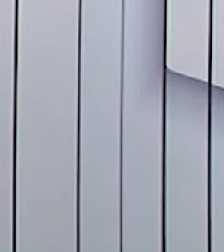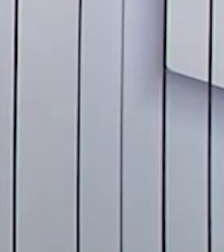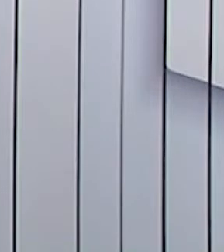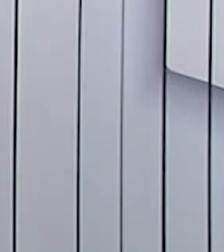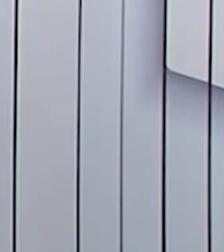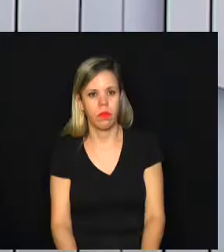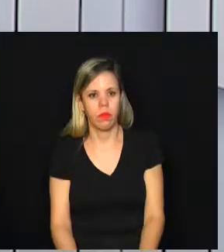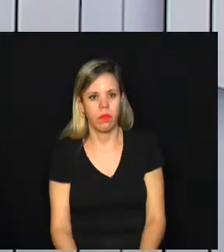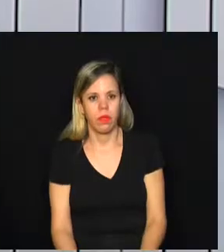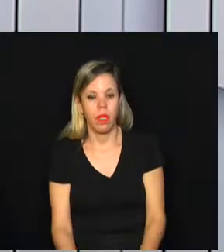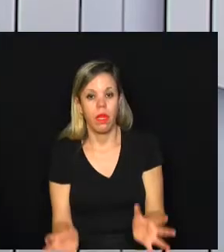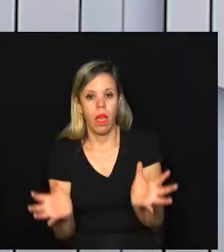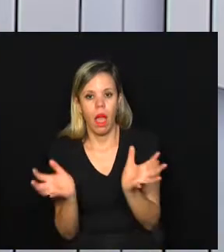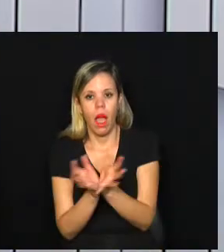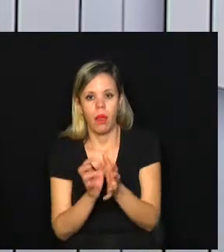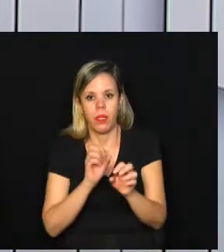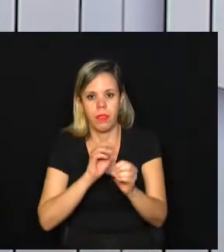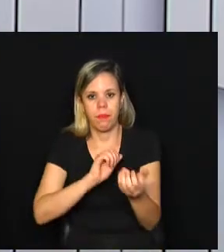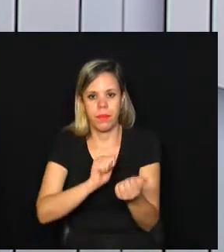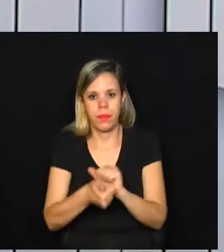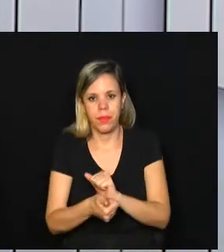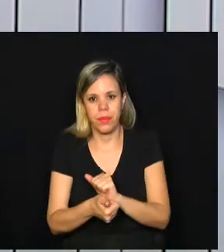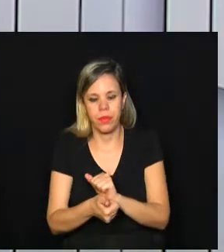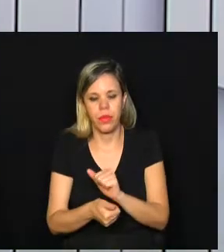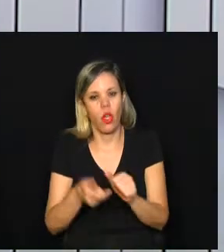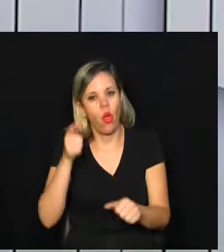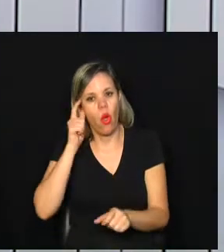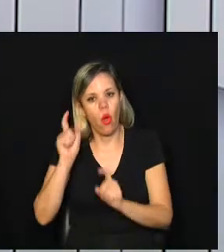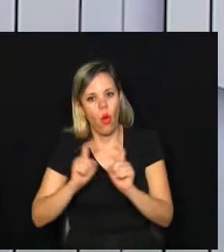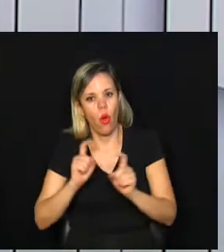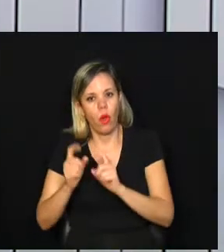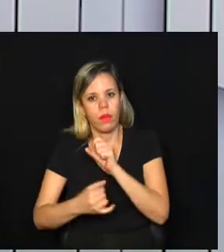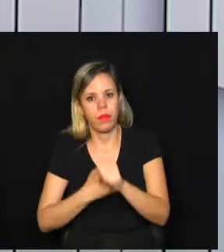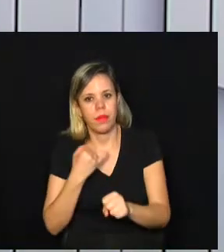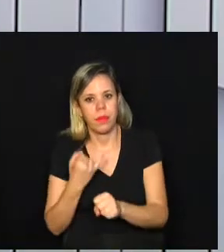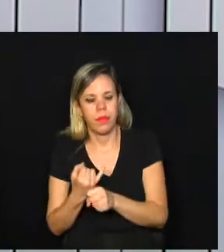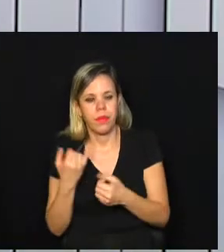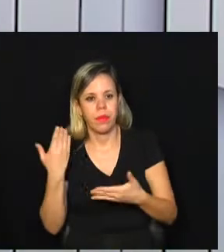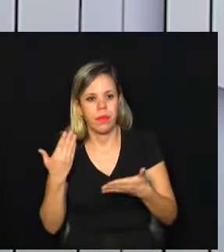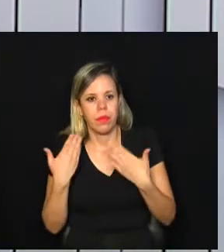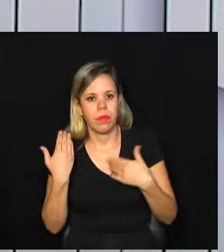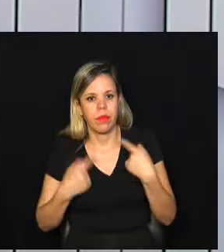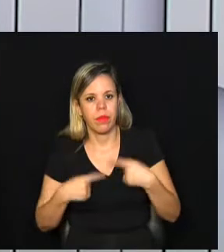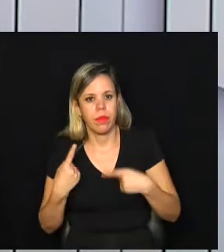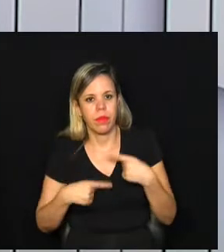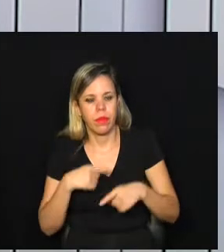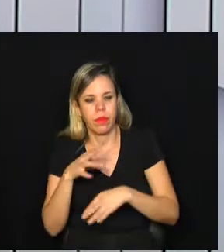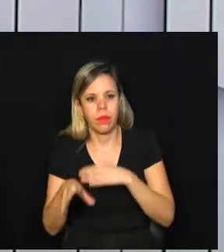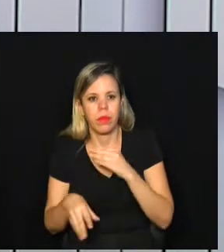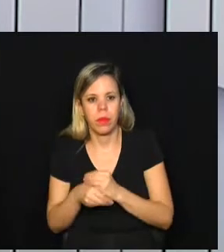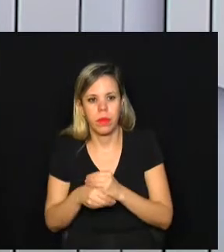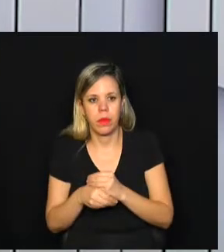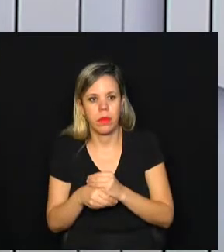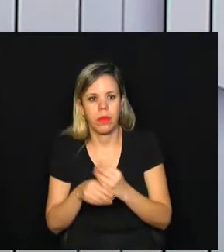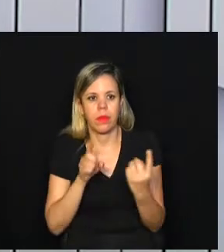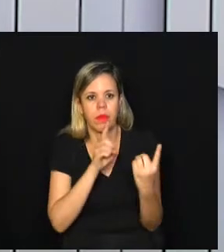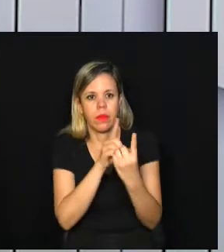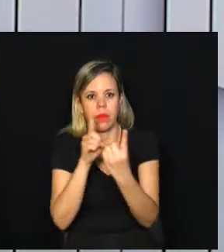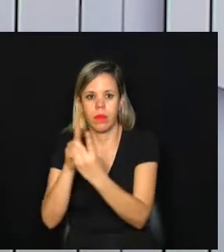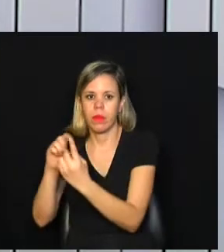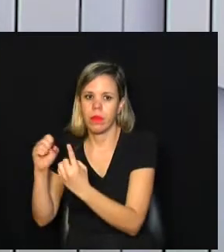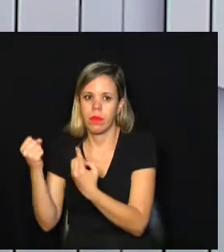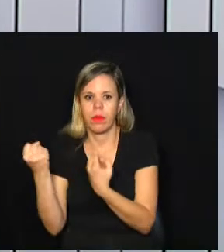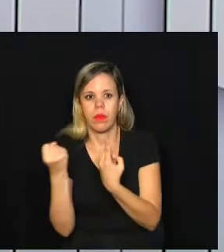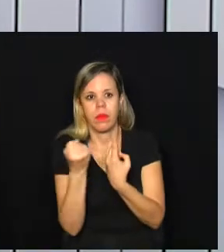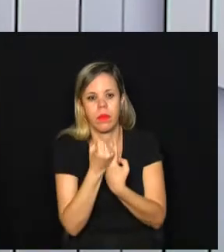Educação e Esporte se reuniu ontem por meio de um debate virtual para discutir a implantação do serviço social